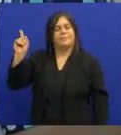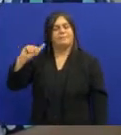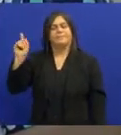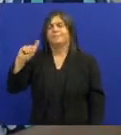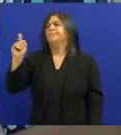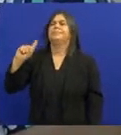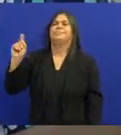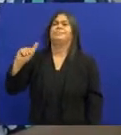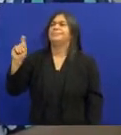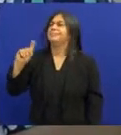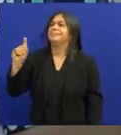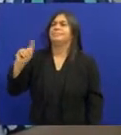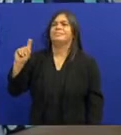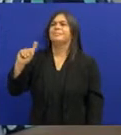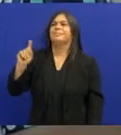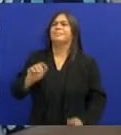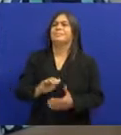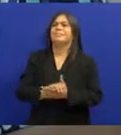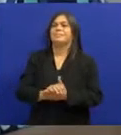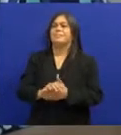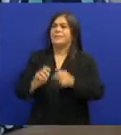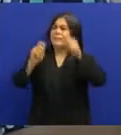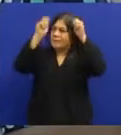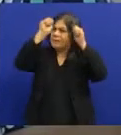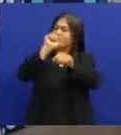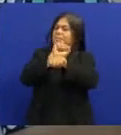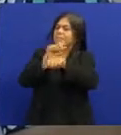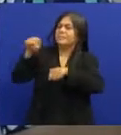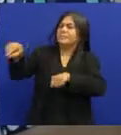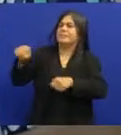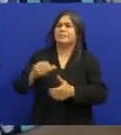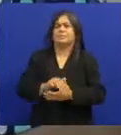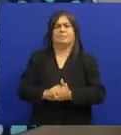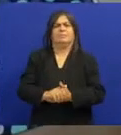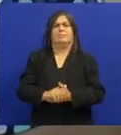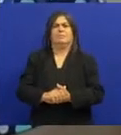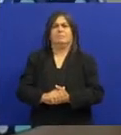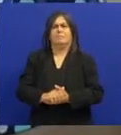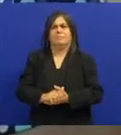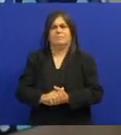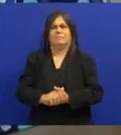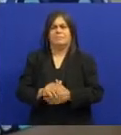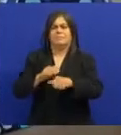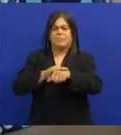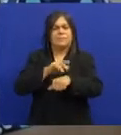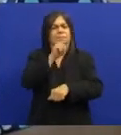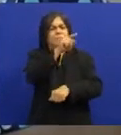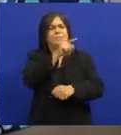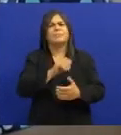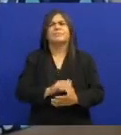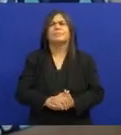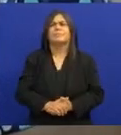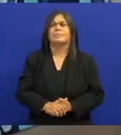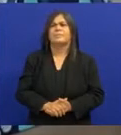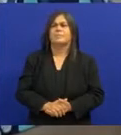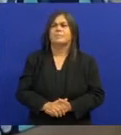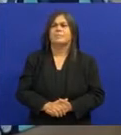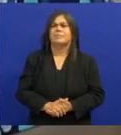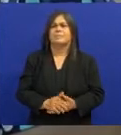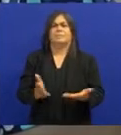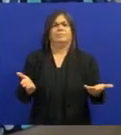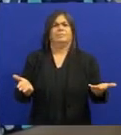Ah, não vai não Não vai porque Jacos tá lá embaixo Tô esperando Ele quer falar com você